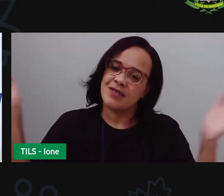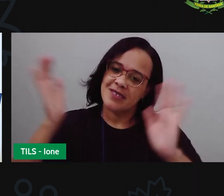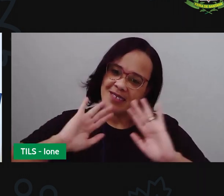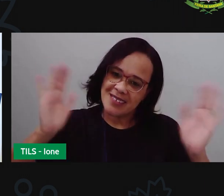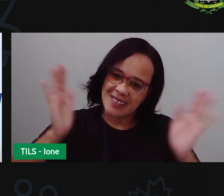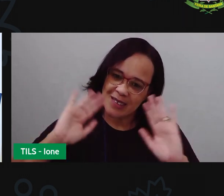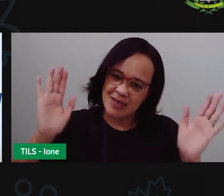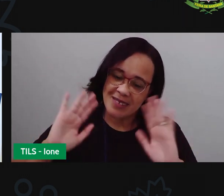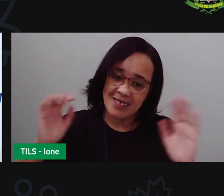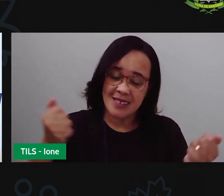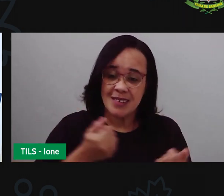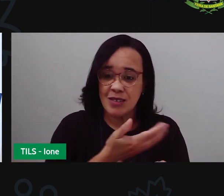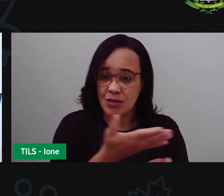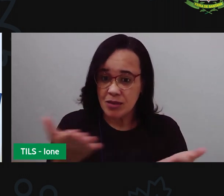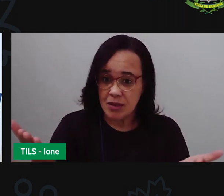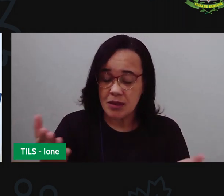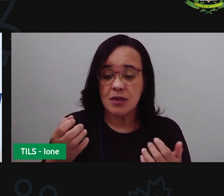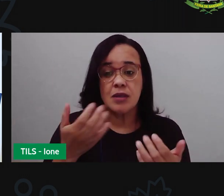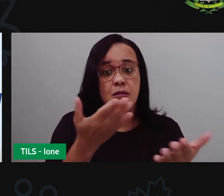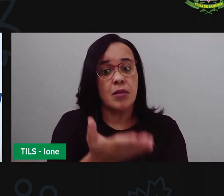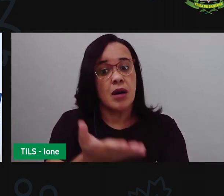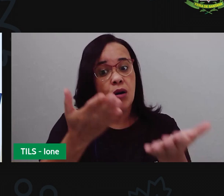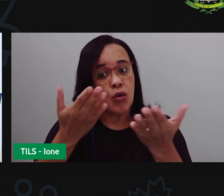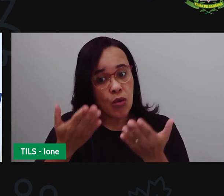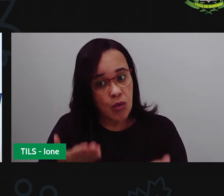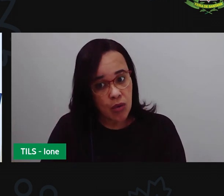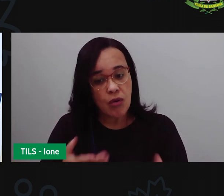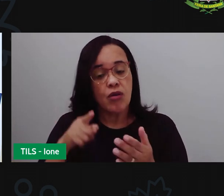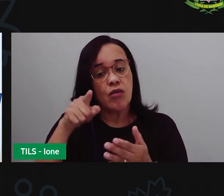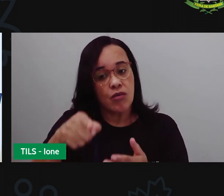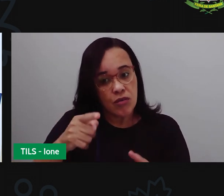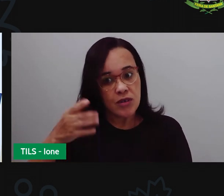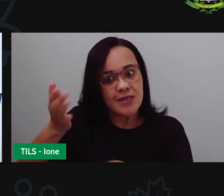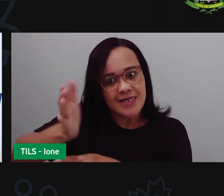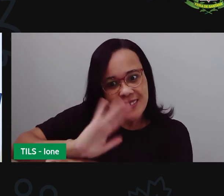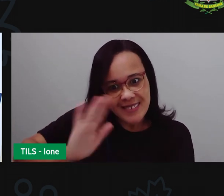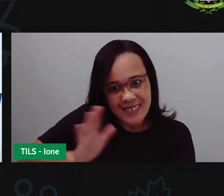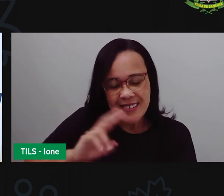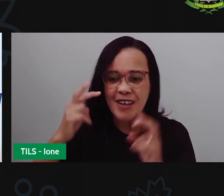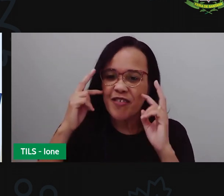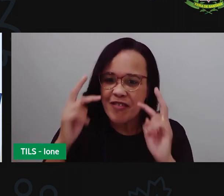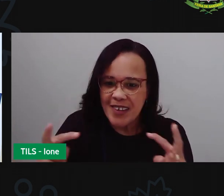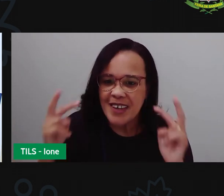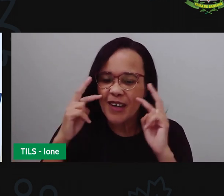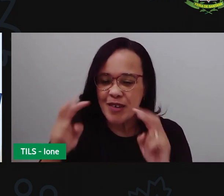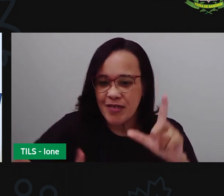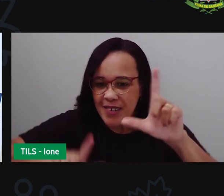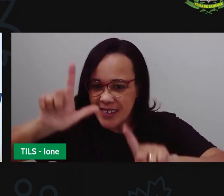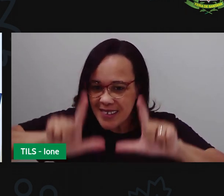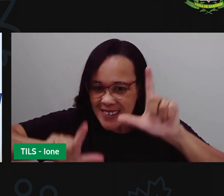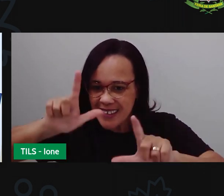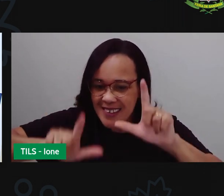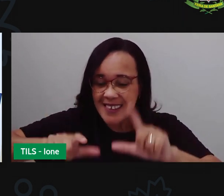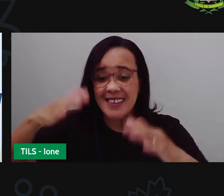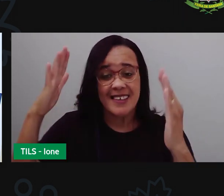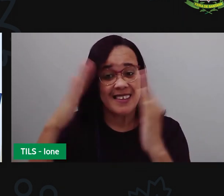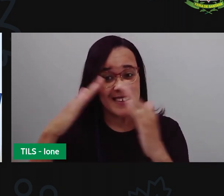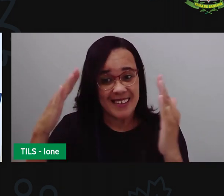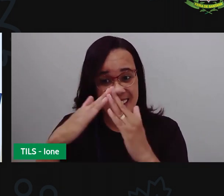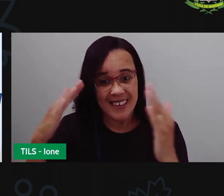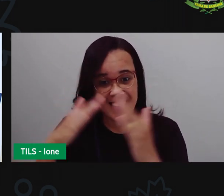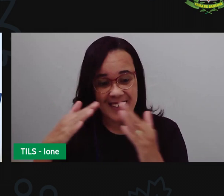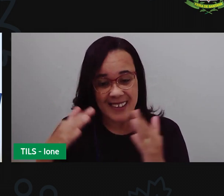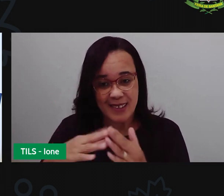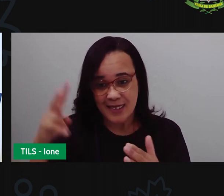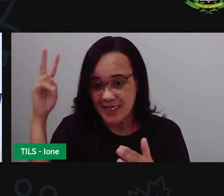e também deixar o convite para você assistir em casa aquela parte ali da clipe